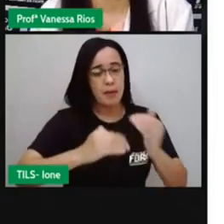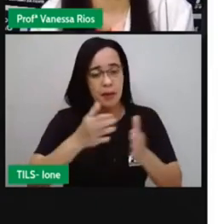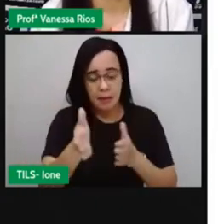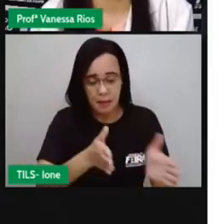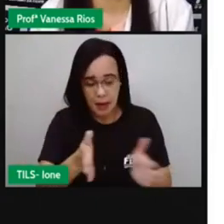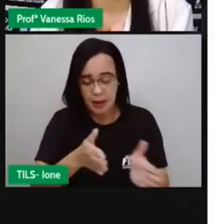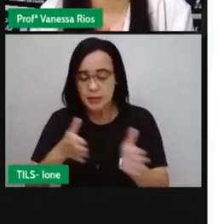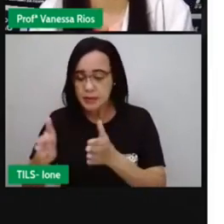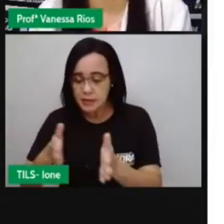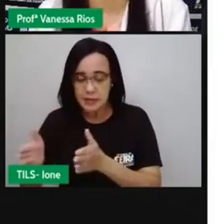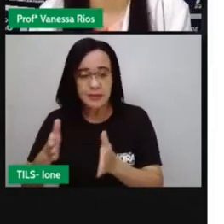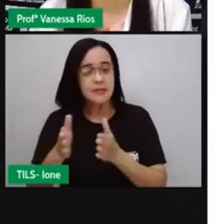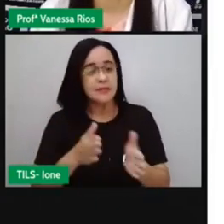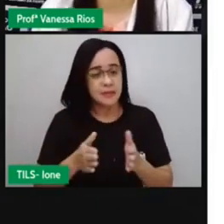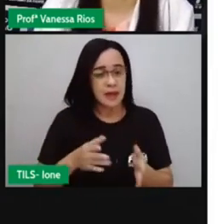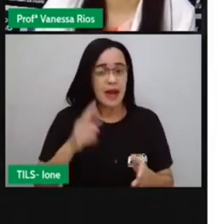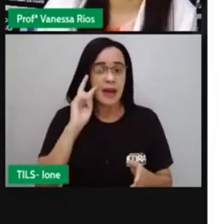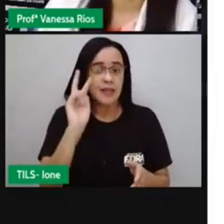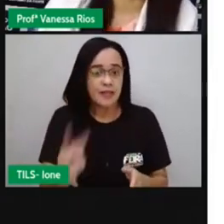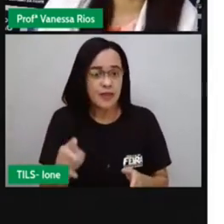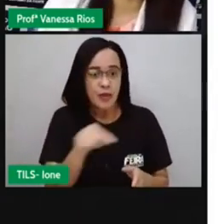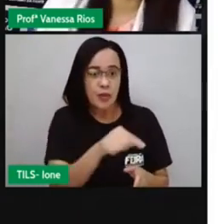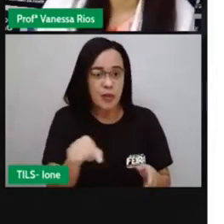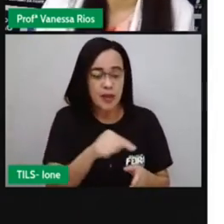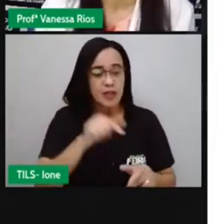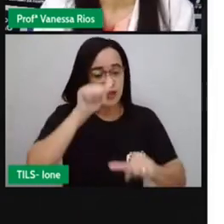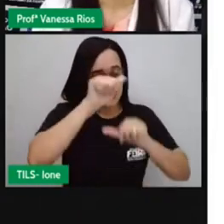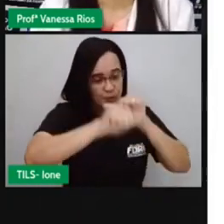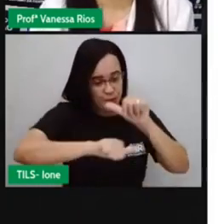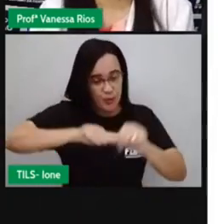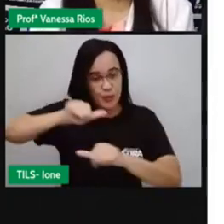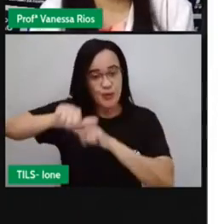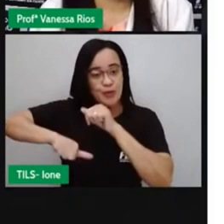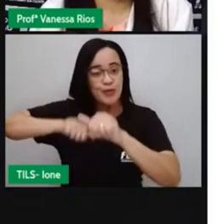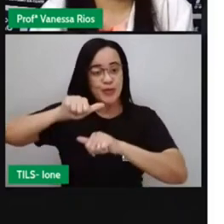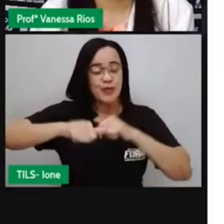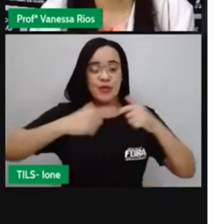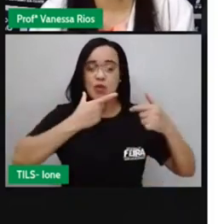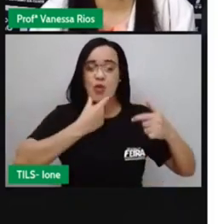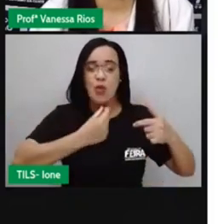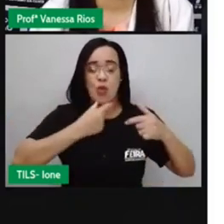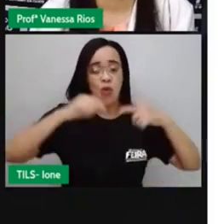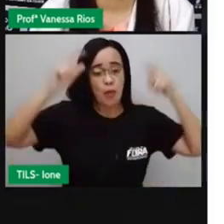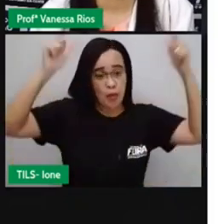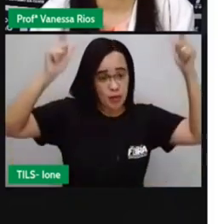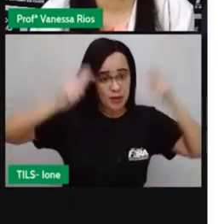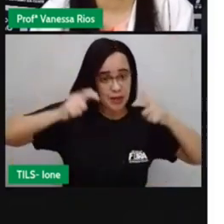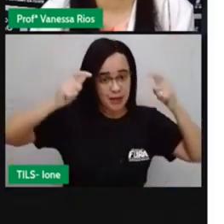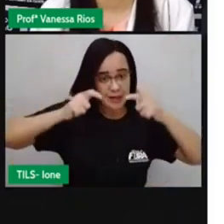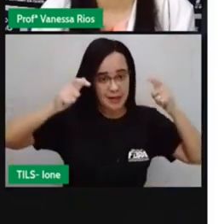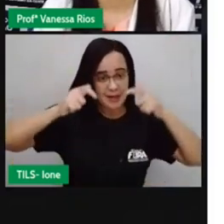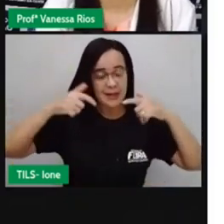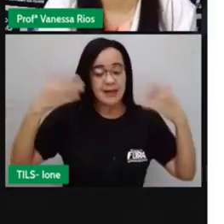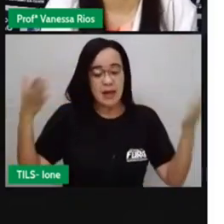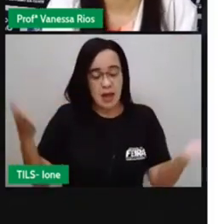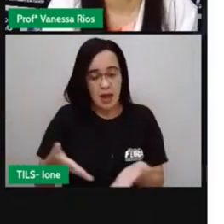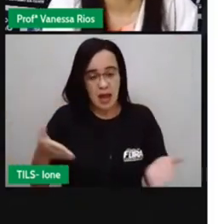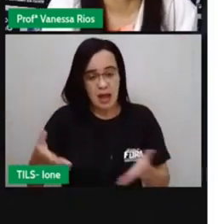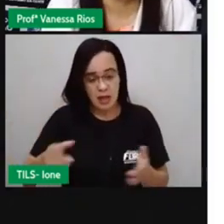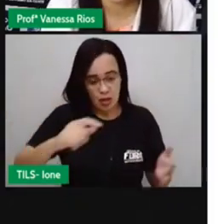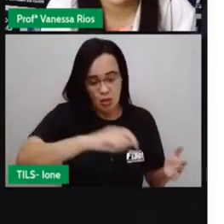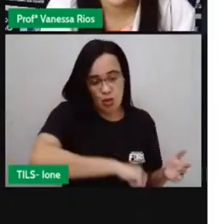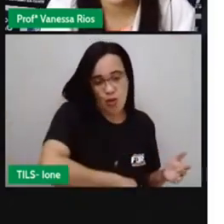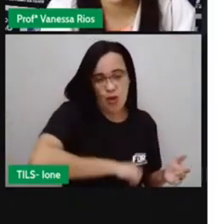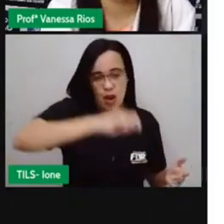mudança aí do sistema de governo da monarquia para a república, onde a gente passou, deixou de ter, né,